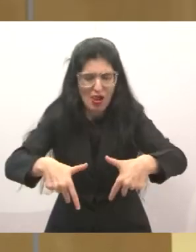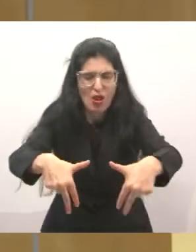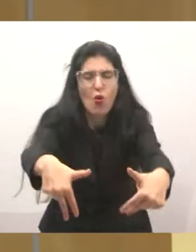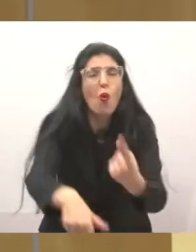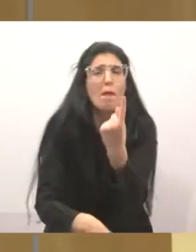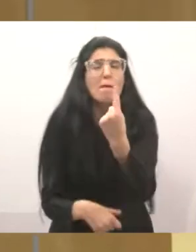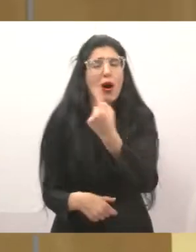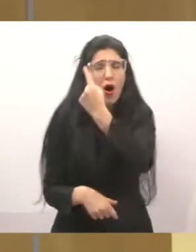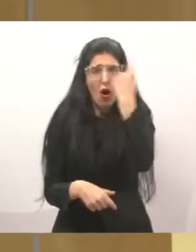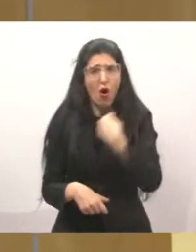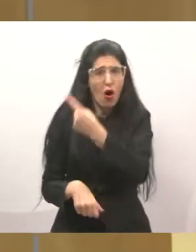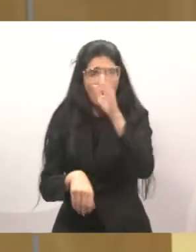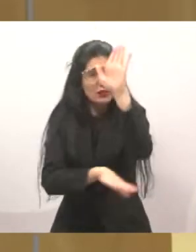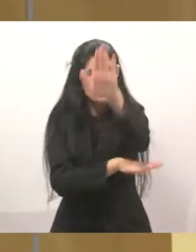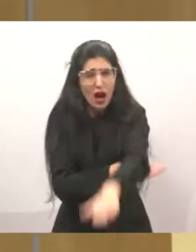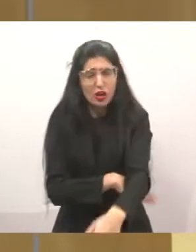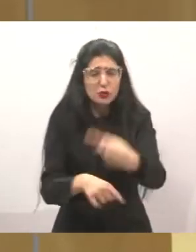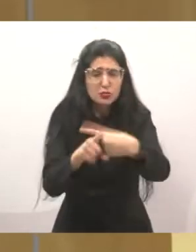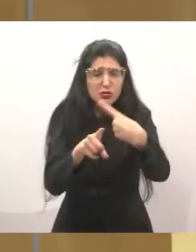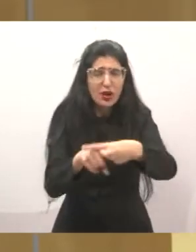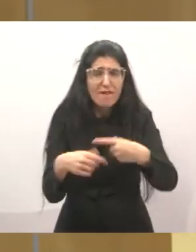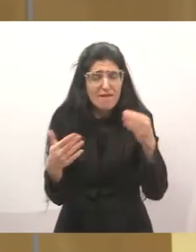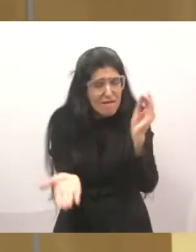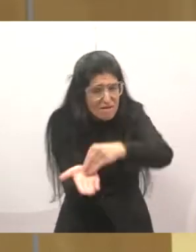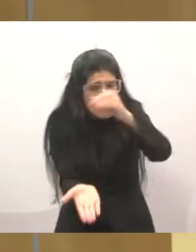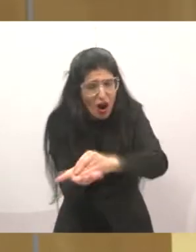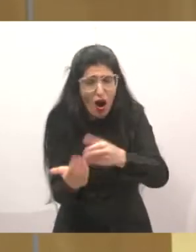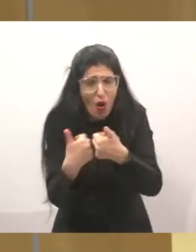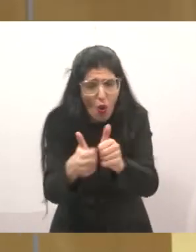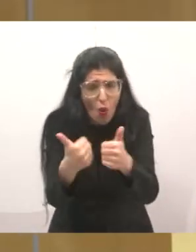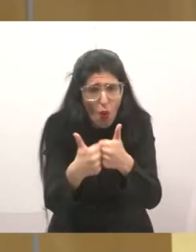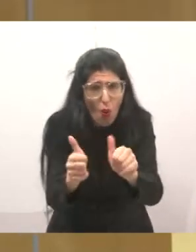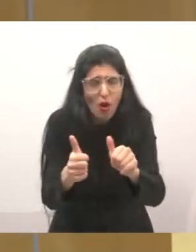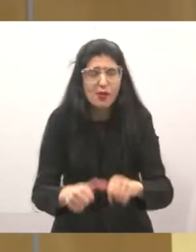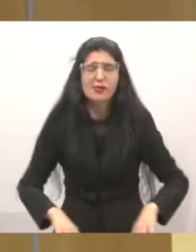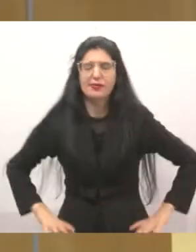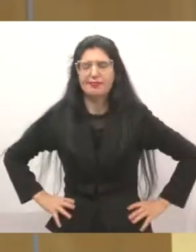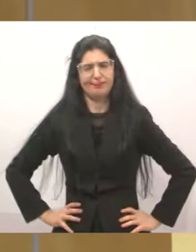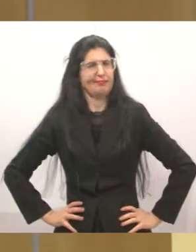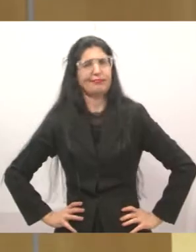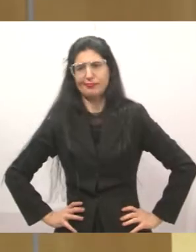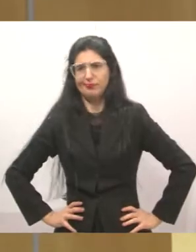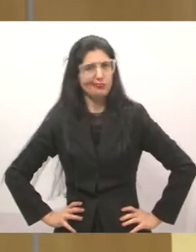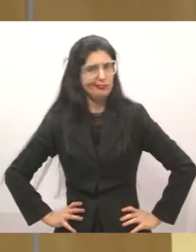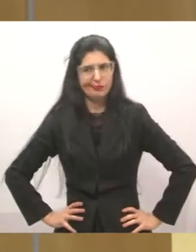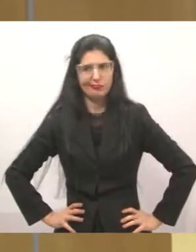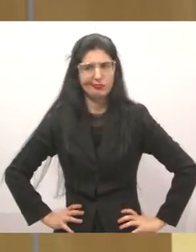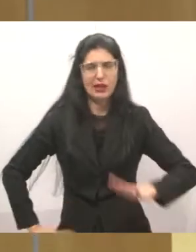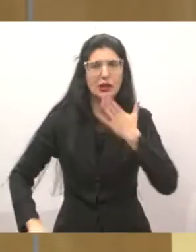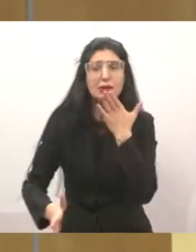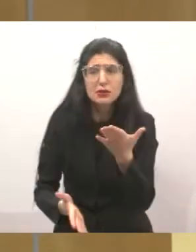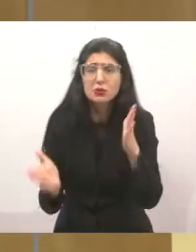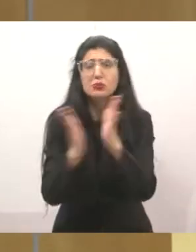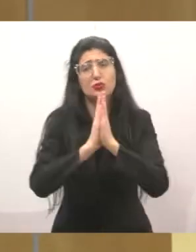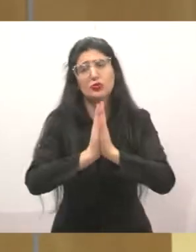não tem mais ônibus nesse horário. Então, a gente pede aqui, encarecidamente, para que reveja essa situação.